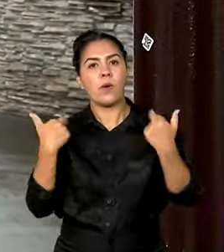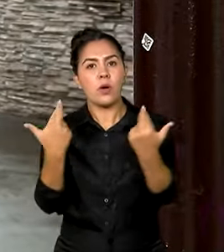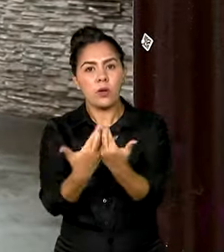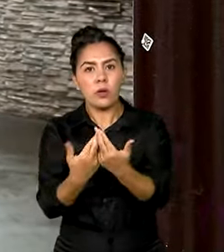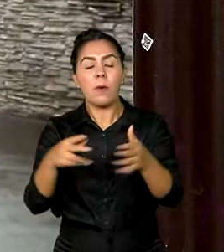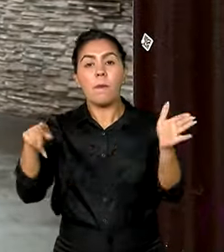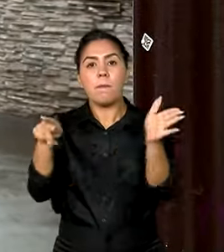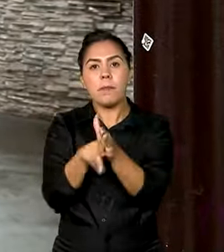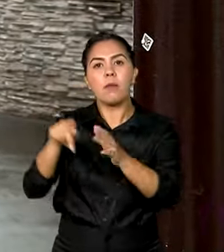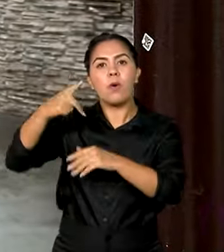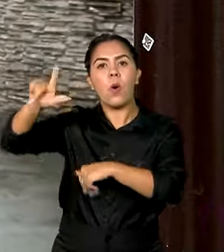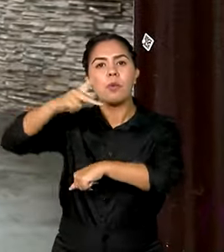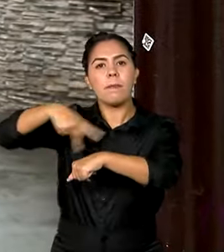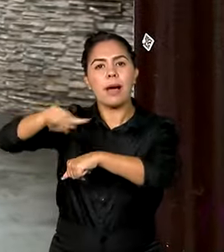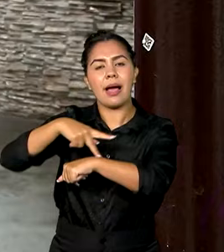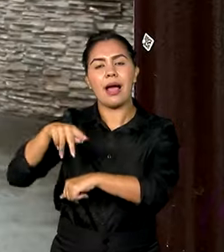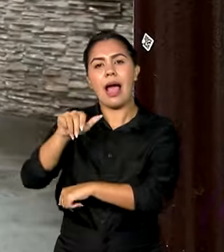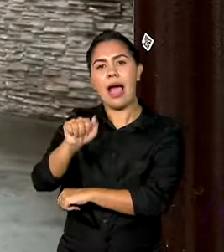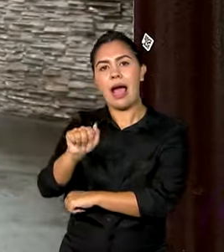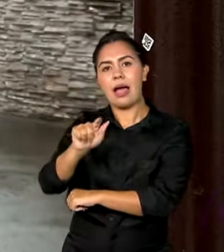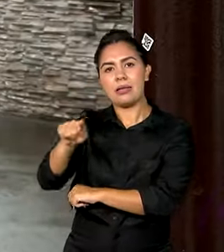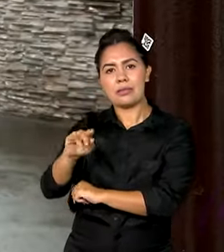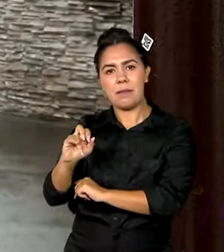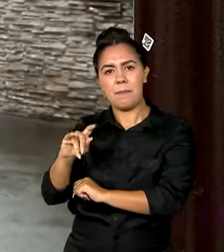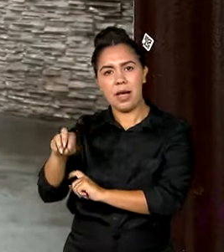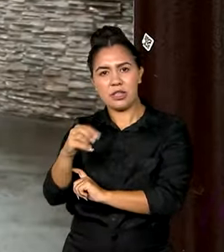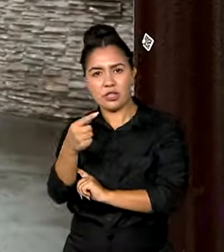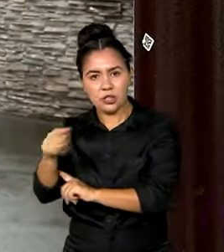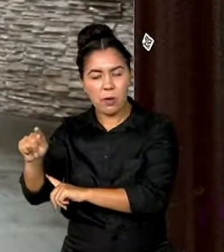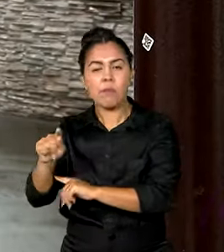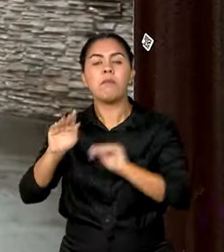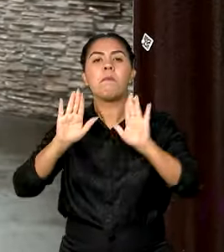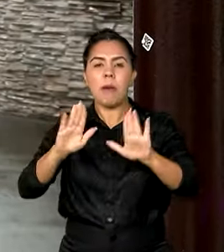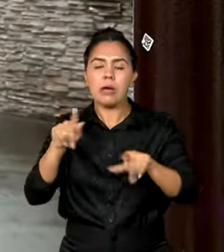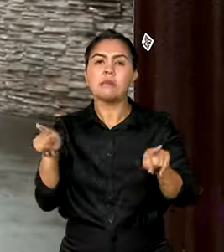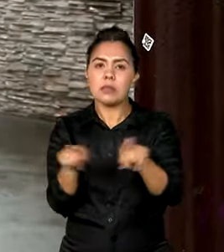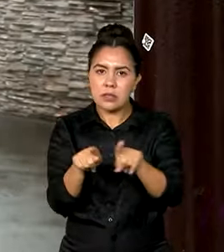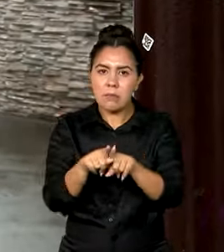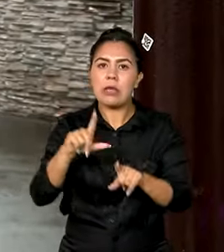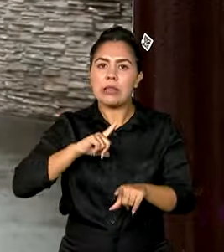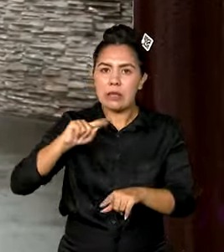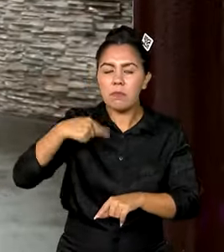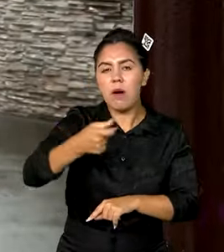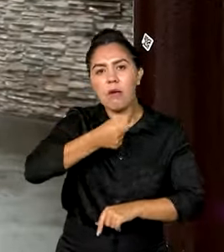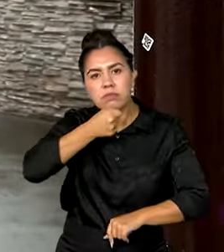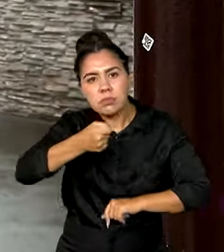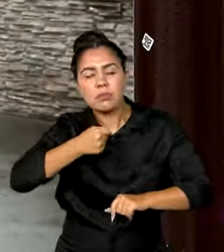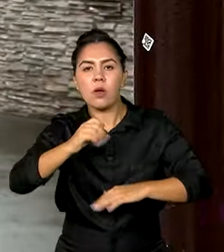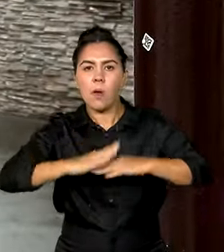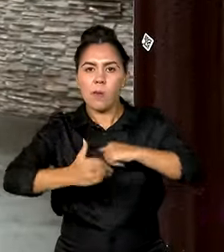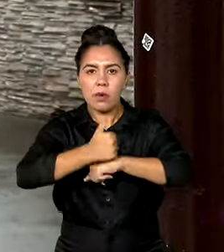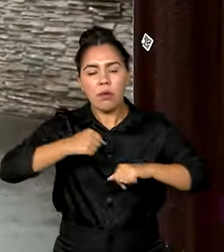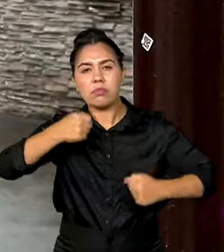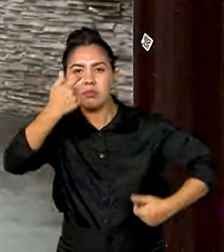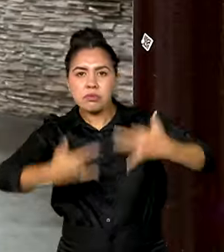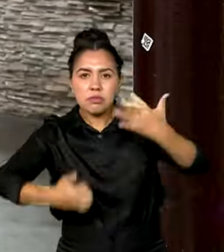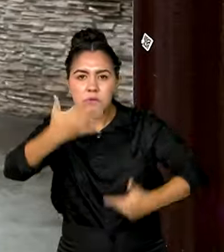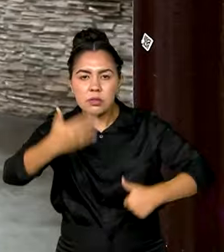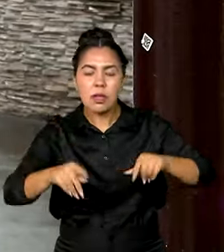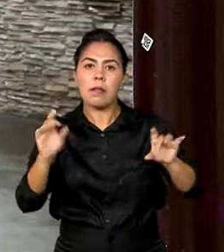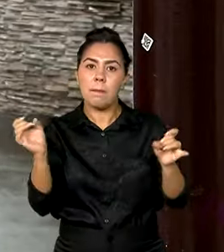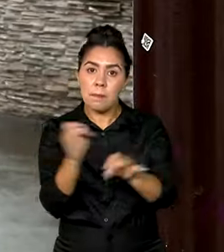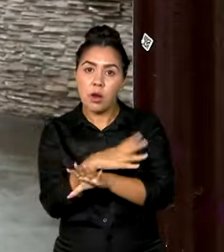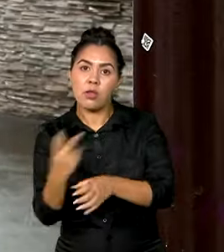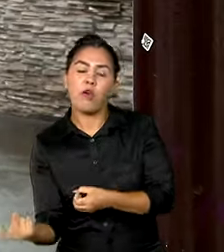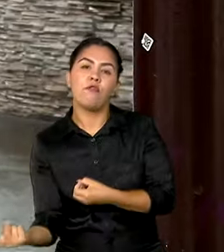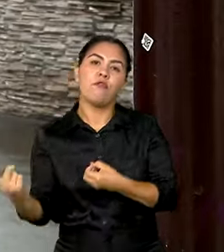Azerbaijão. Logo depois, ministro deve conceder uma entrevista coletiva aos jornalistas e aí ele volta para a Expo Kazan, onde vai